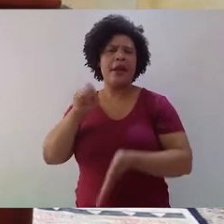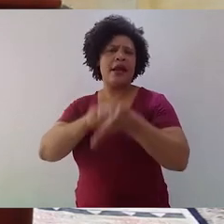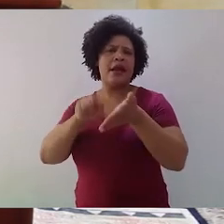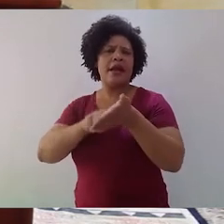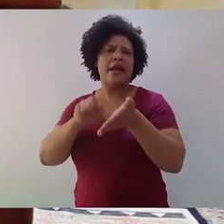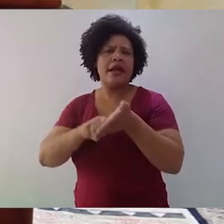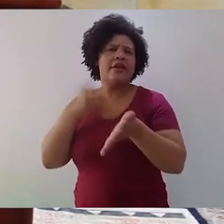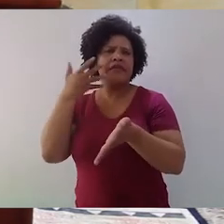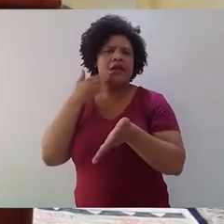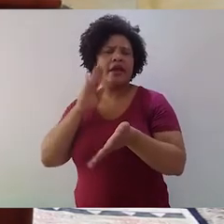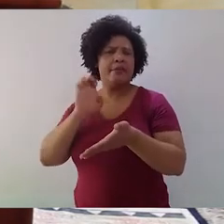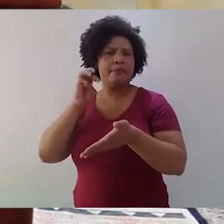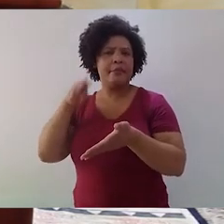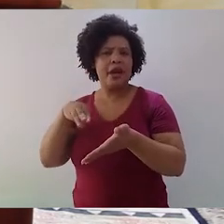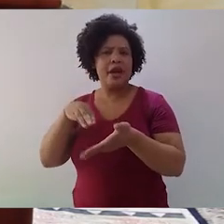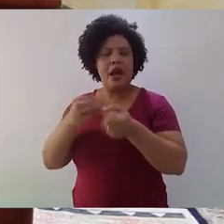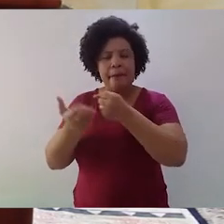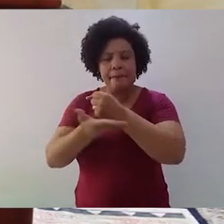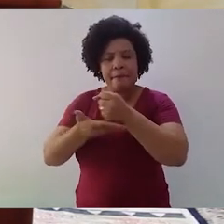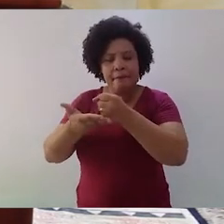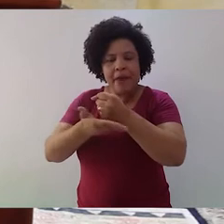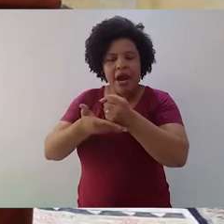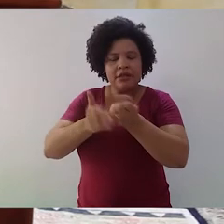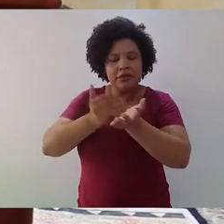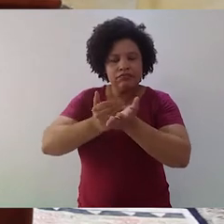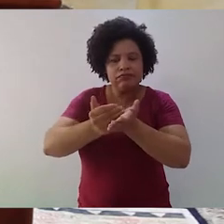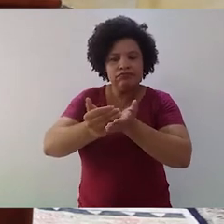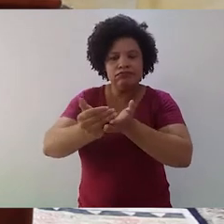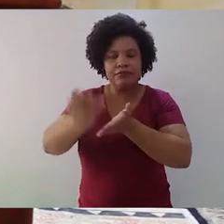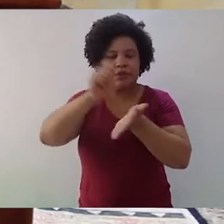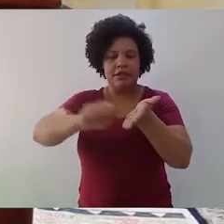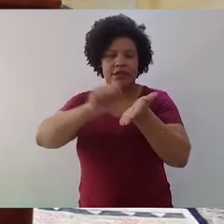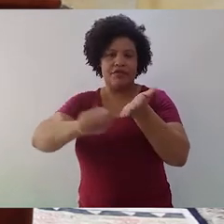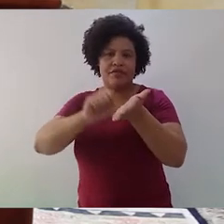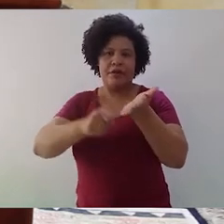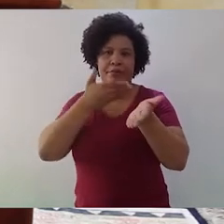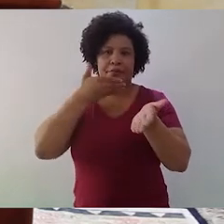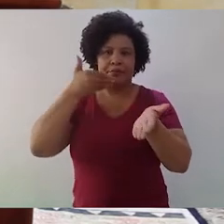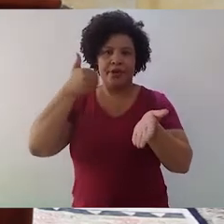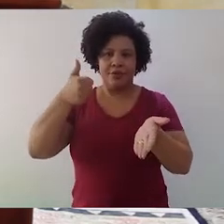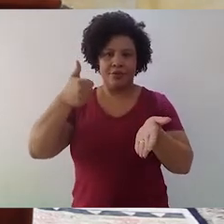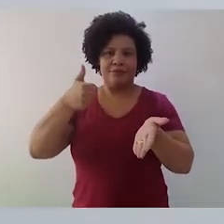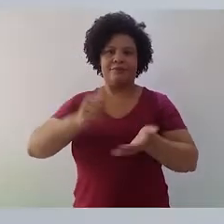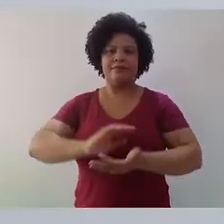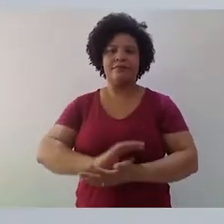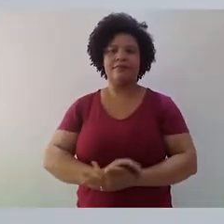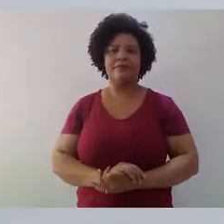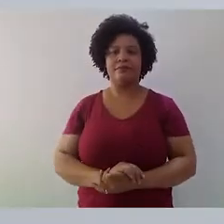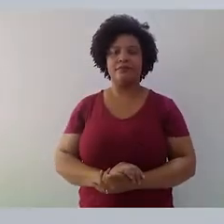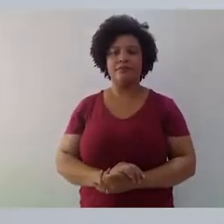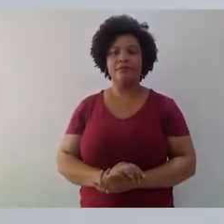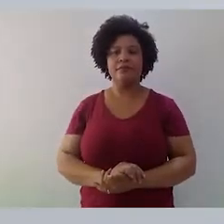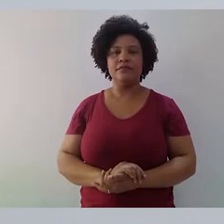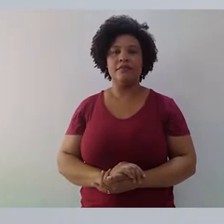quais são os princípios que ajudarão a construir uma escrita melhor. É o que vamos ver a seguir. Vamos,